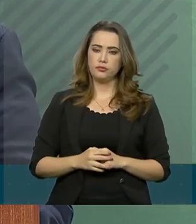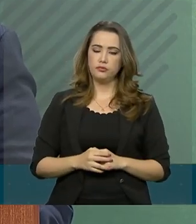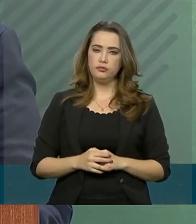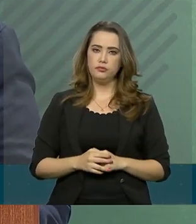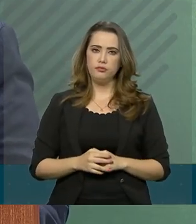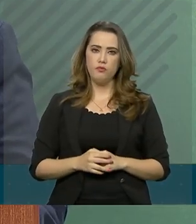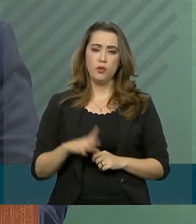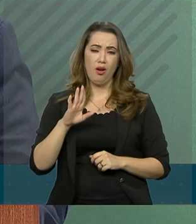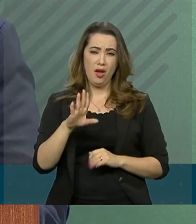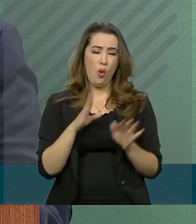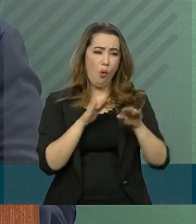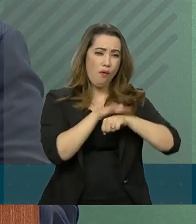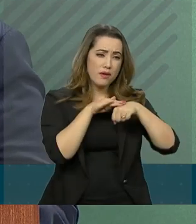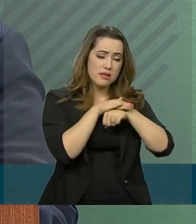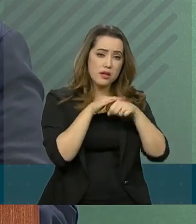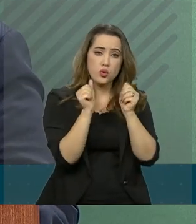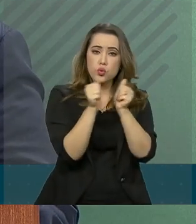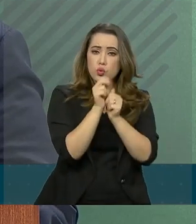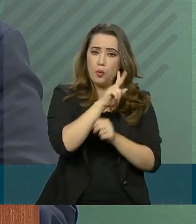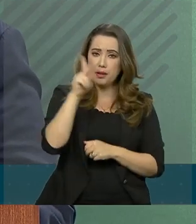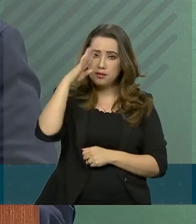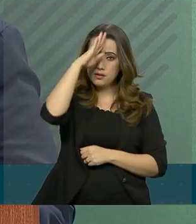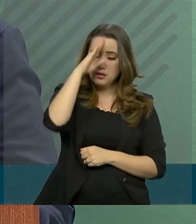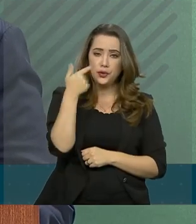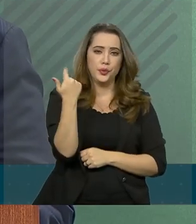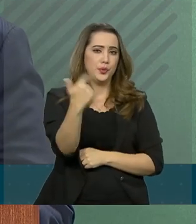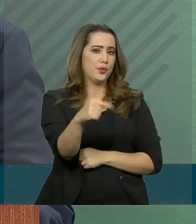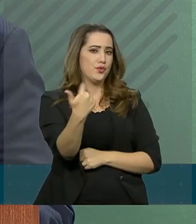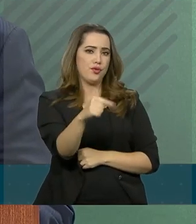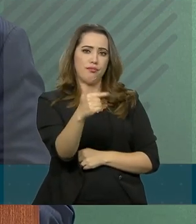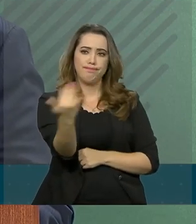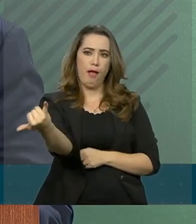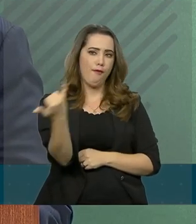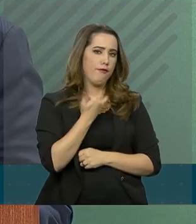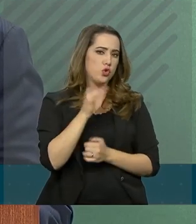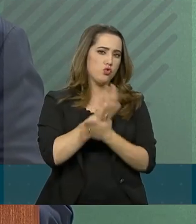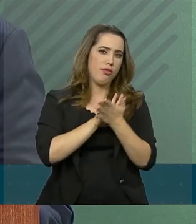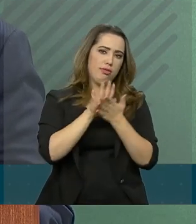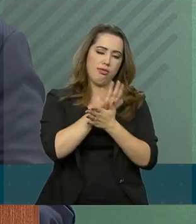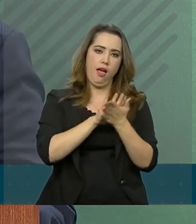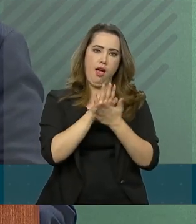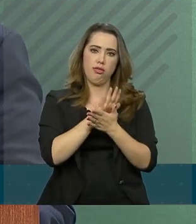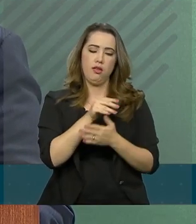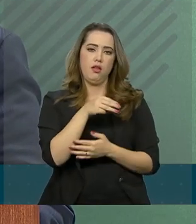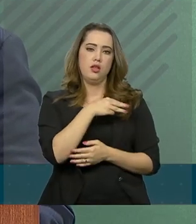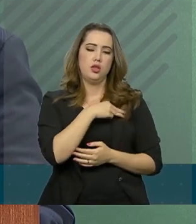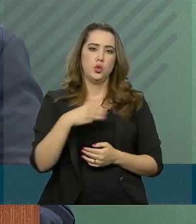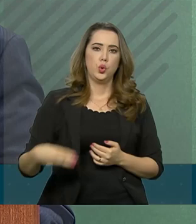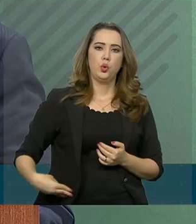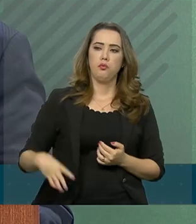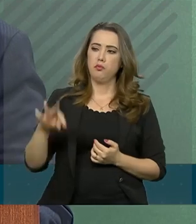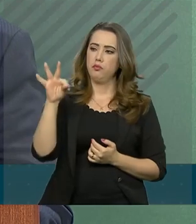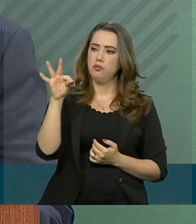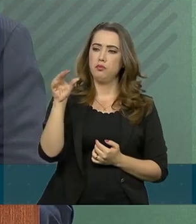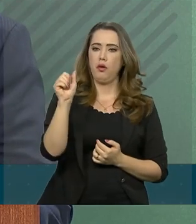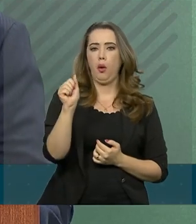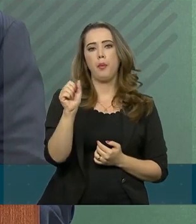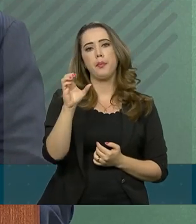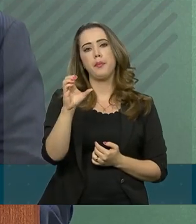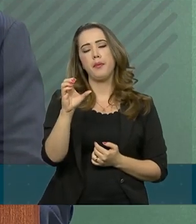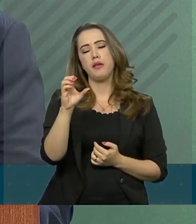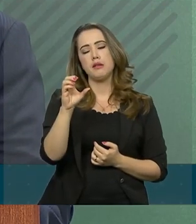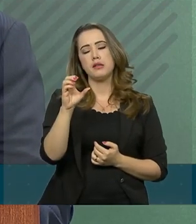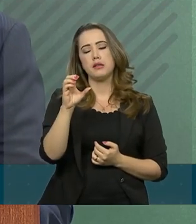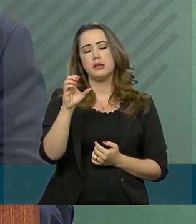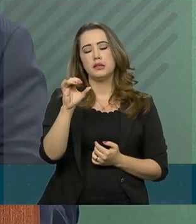fiz o pré-briefing com o presidente, nós ainda não havíamos recebido notícias do ministro Tarcísio, que estava, na ocasião, reunido